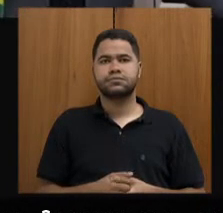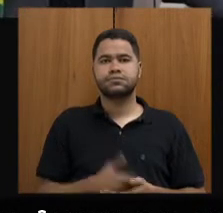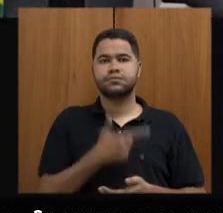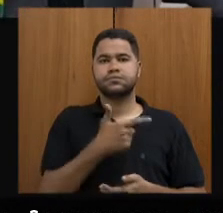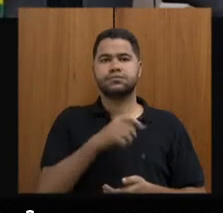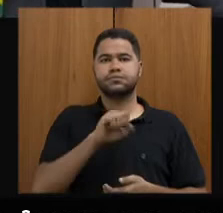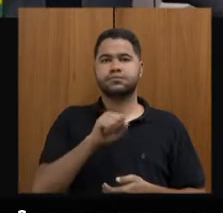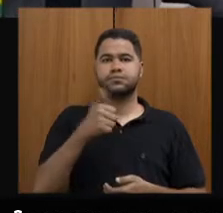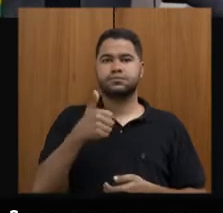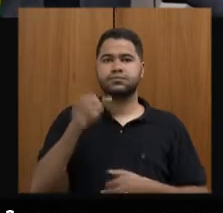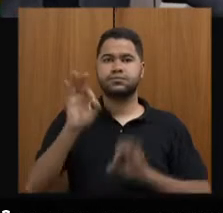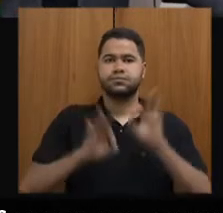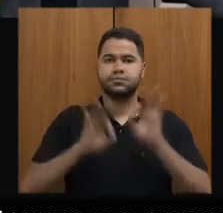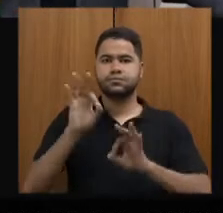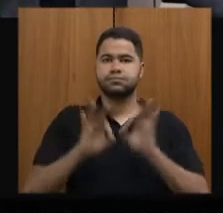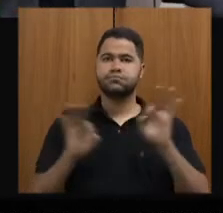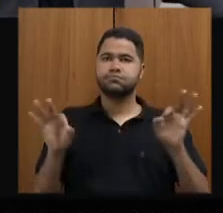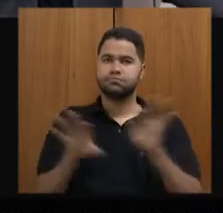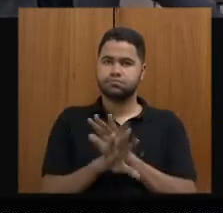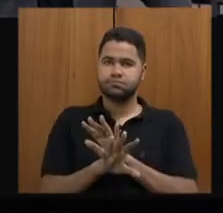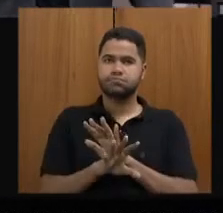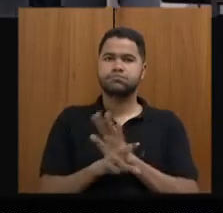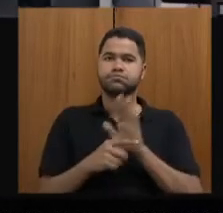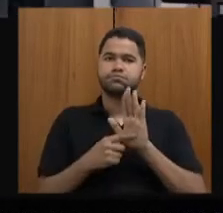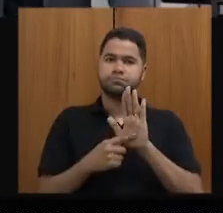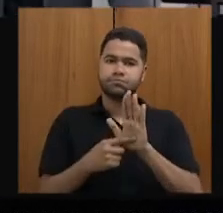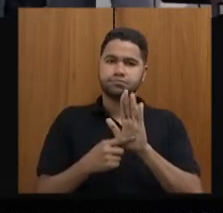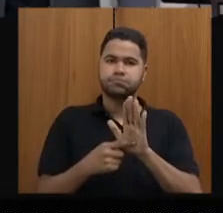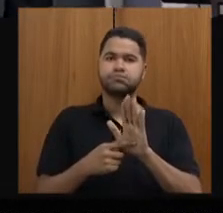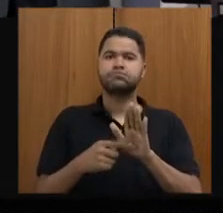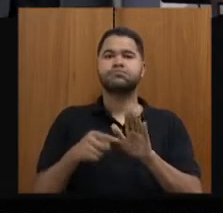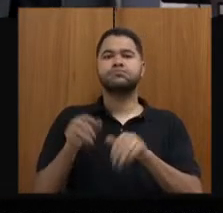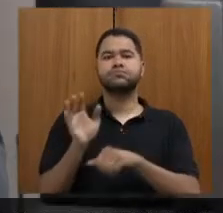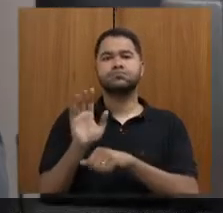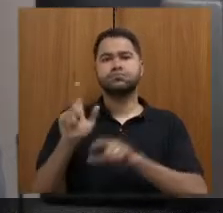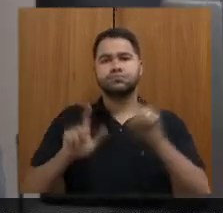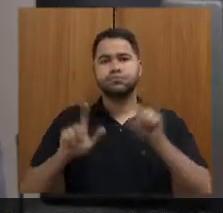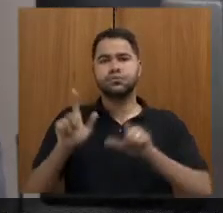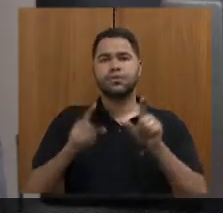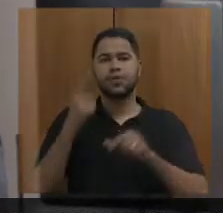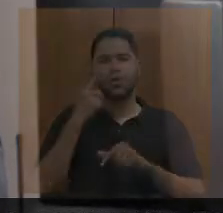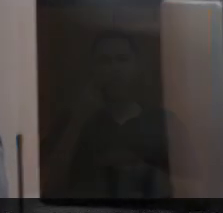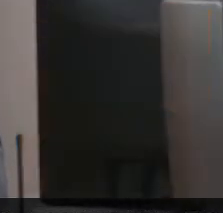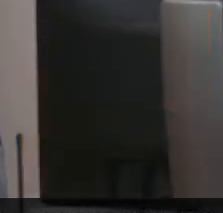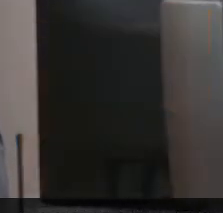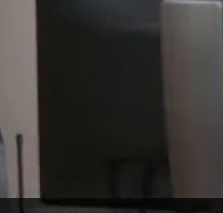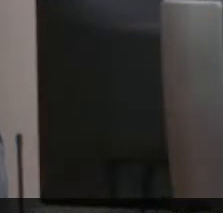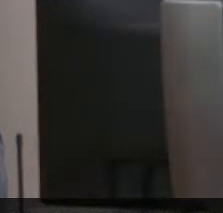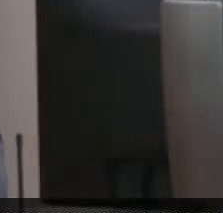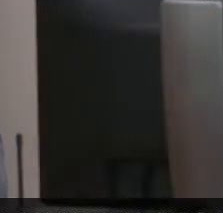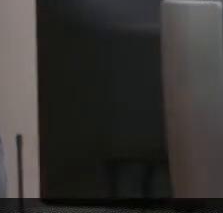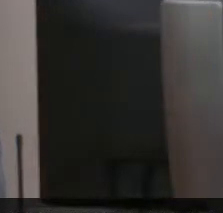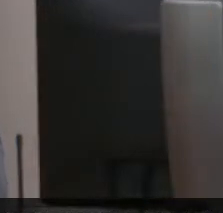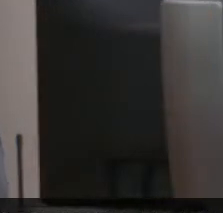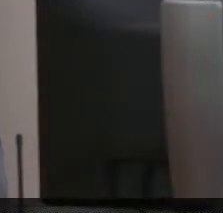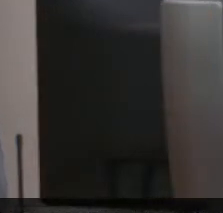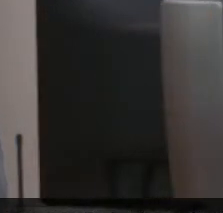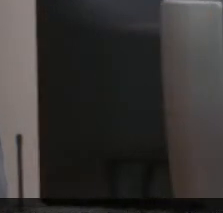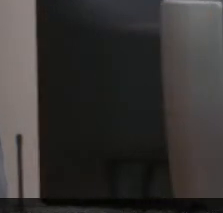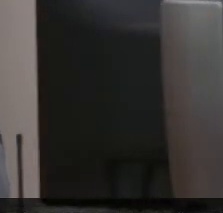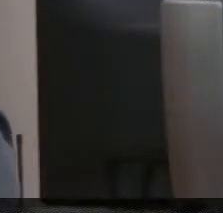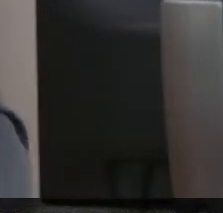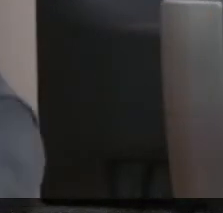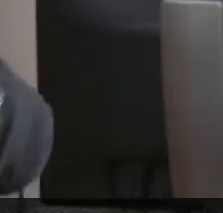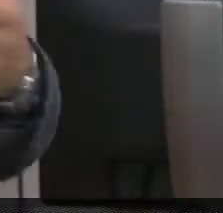281 projetos concluídos para retransmissão do sinal de TV, termo de cooperação técnica com o Ministério Público, para promover